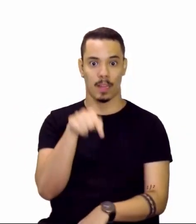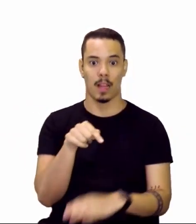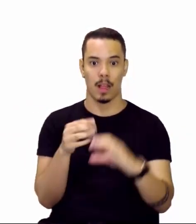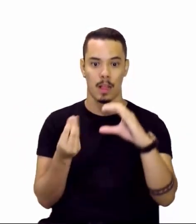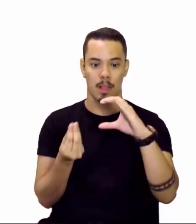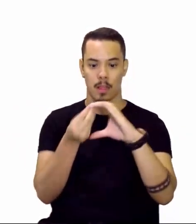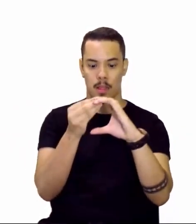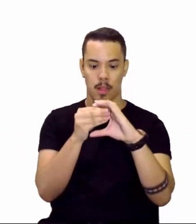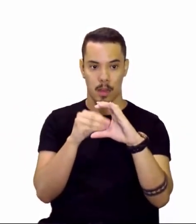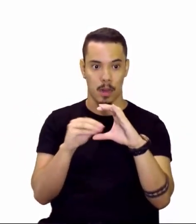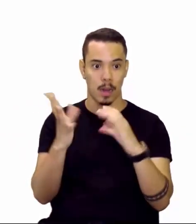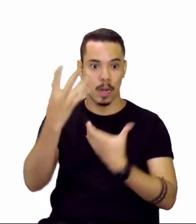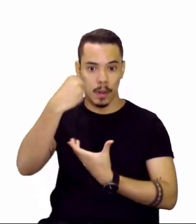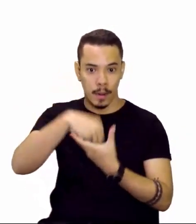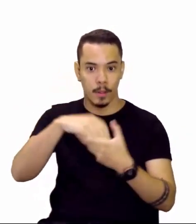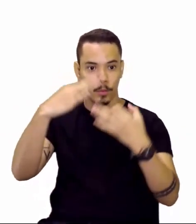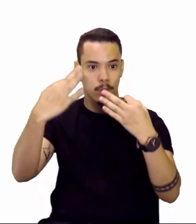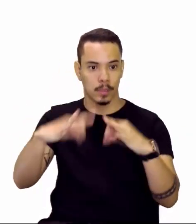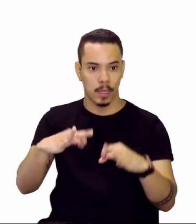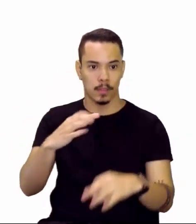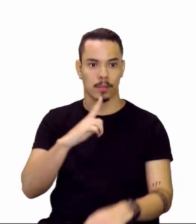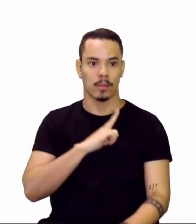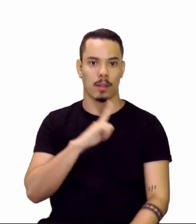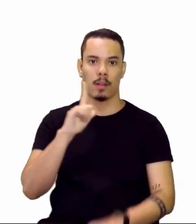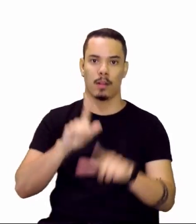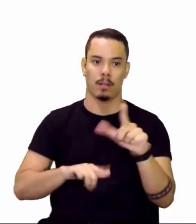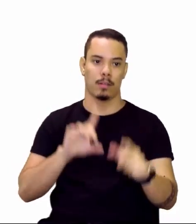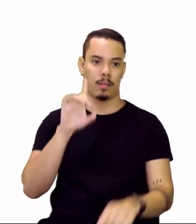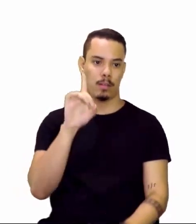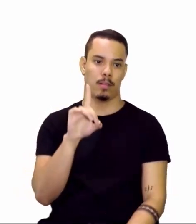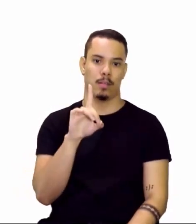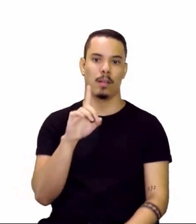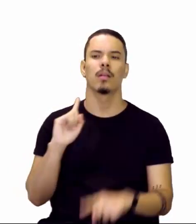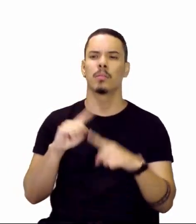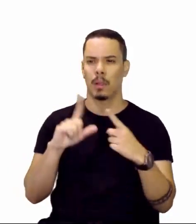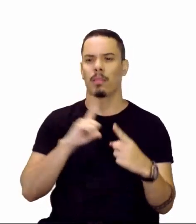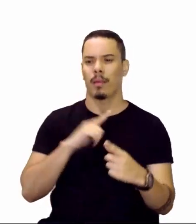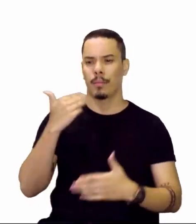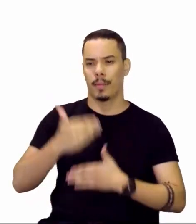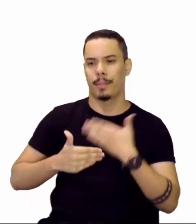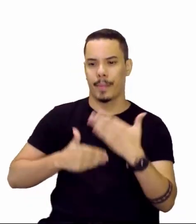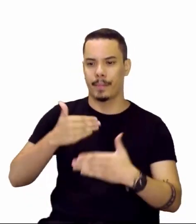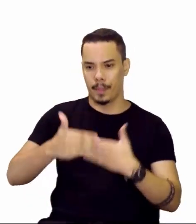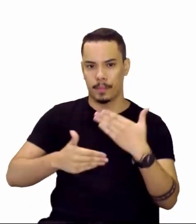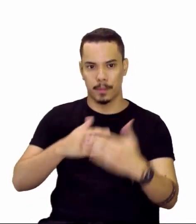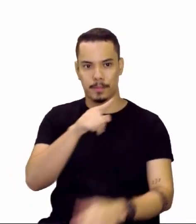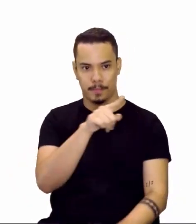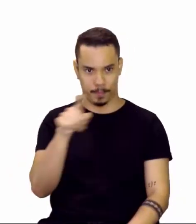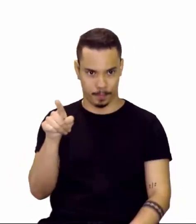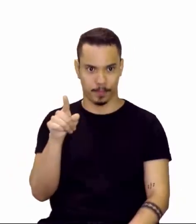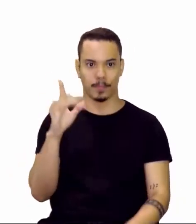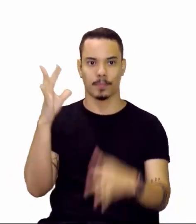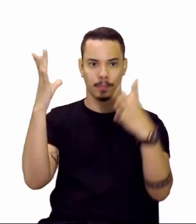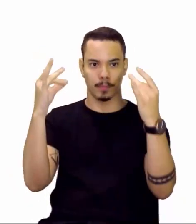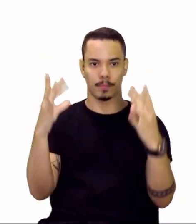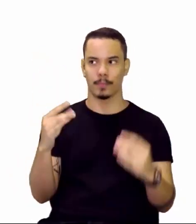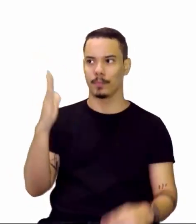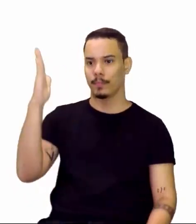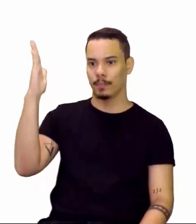como alternativa correta, nós temos a letra D. Mas tem o passo a passo aqui para vocês, tá, galerinha? Olha só.